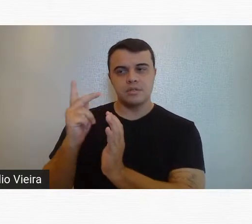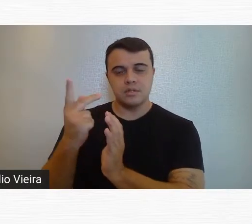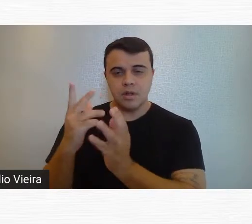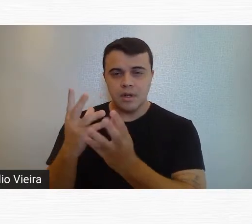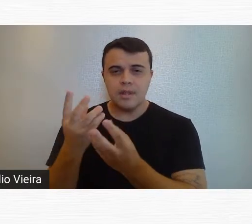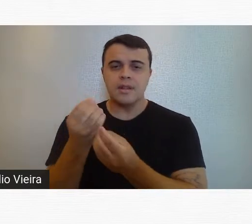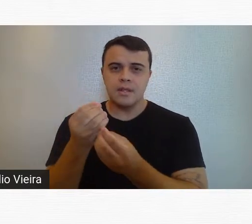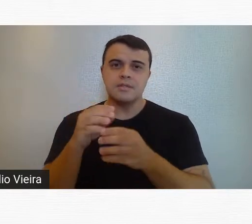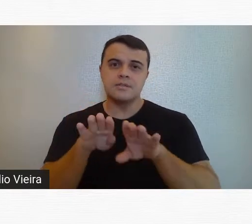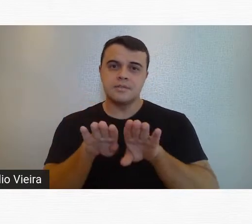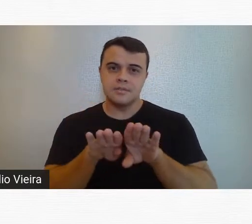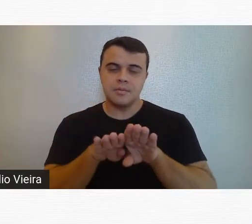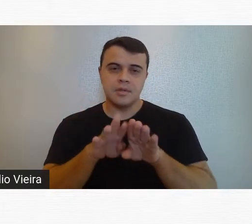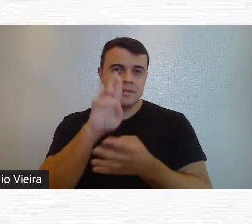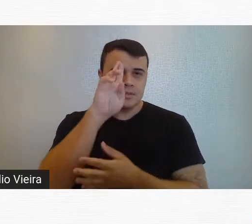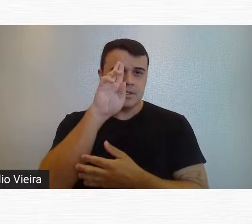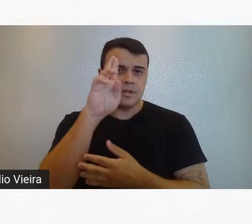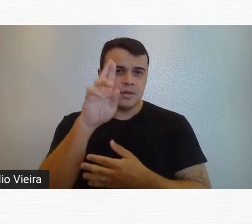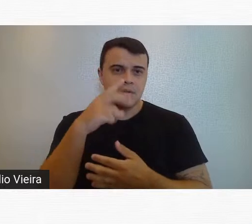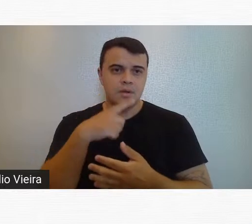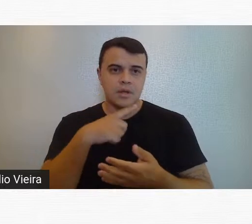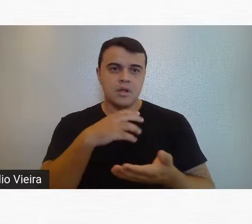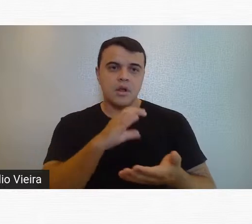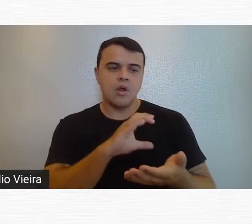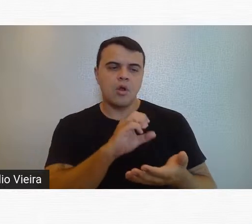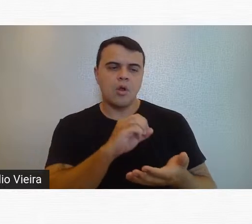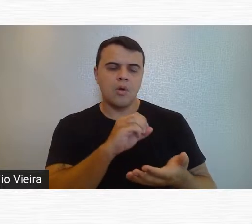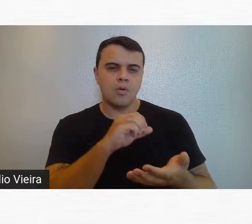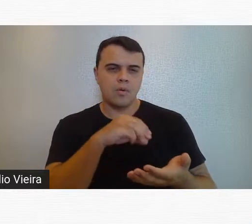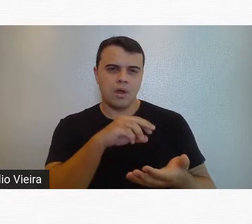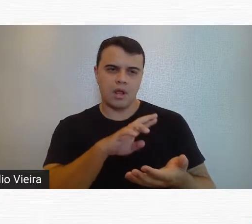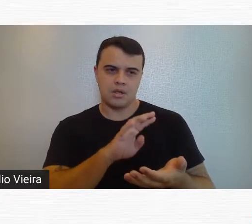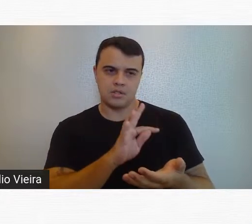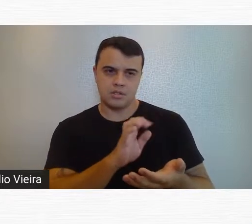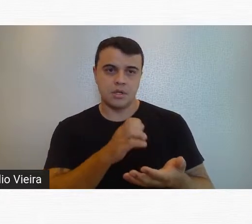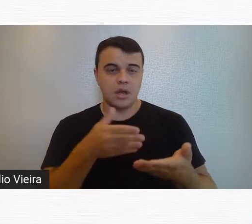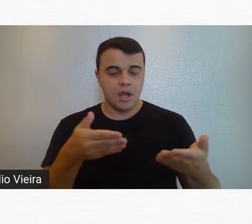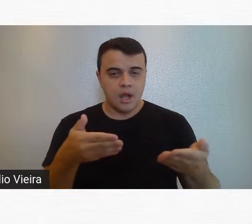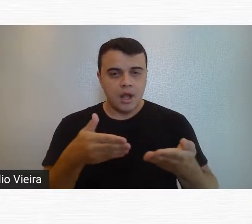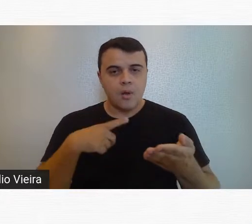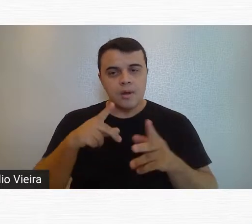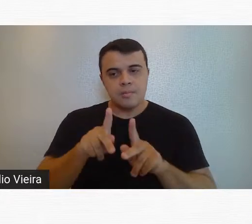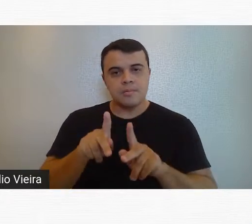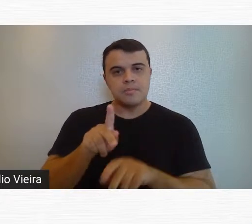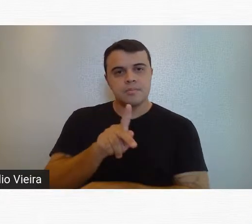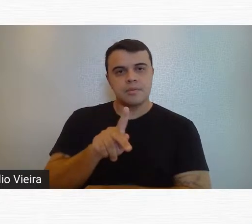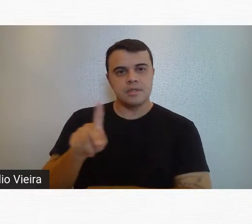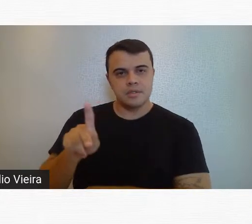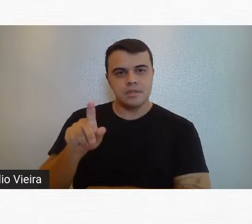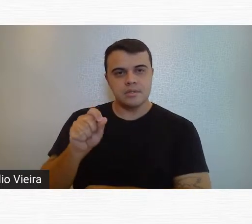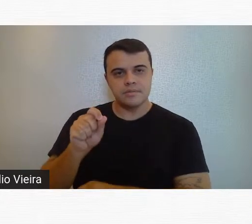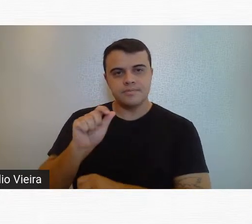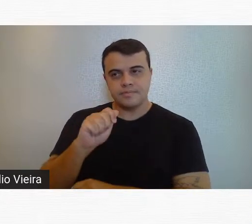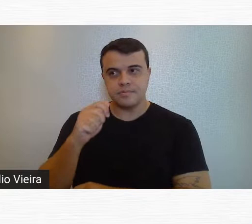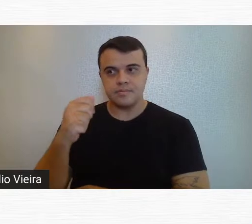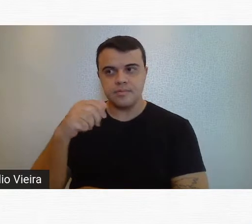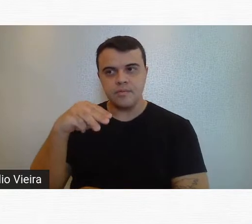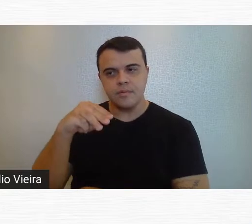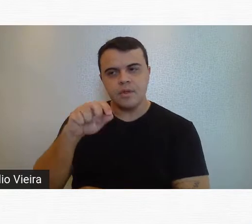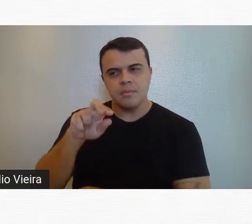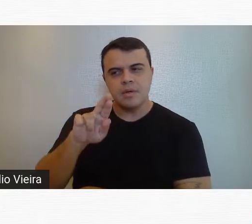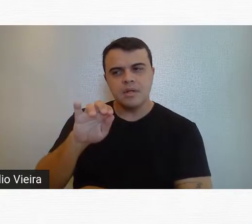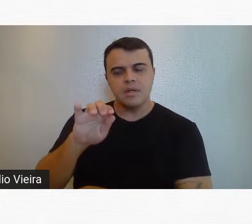e diretora da Editora com Arte. Atualmente é presidente do Instituto Marília Helena Andrés.